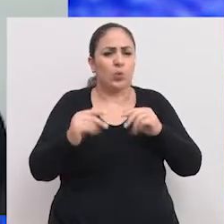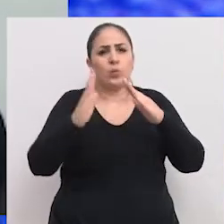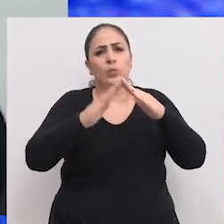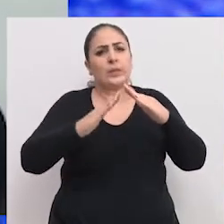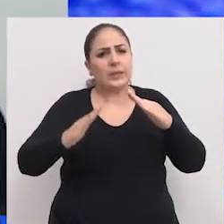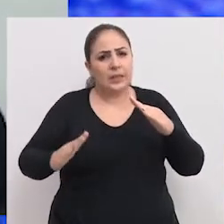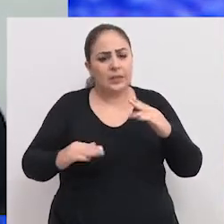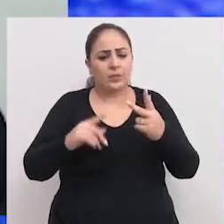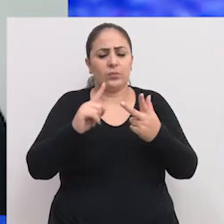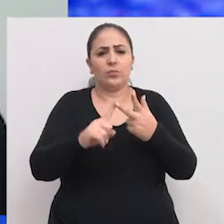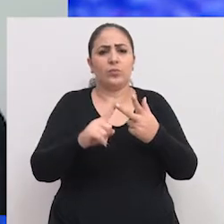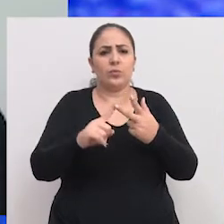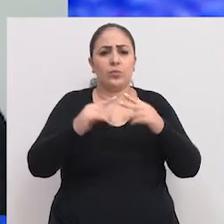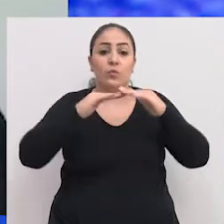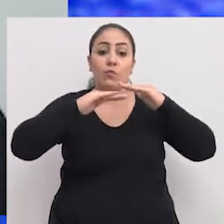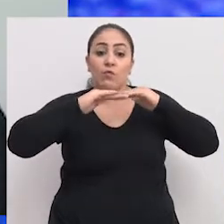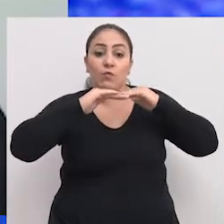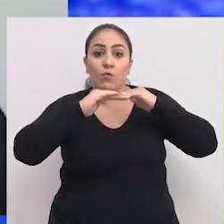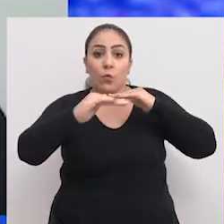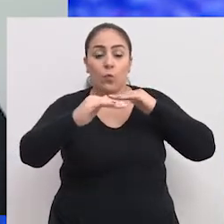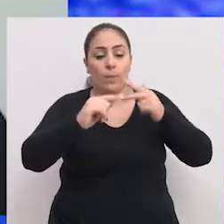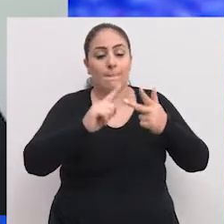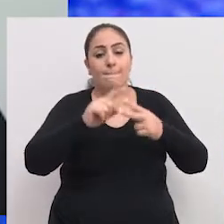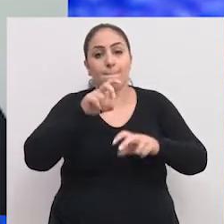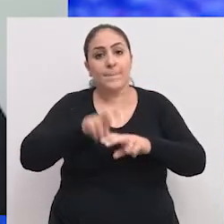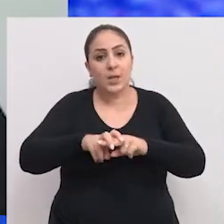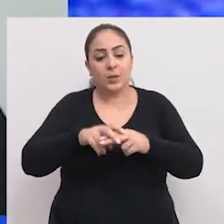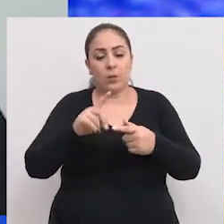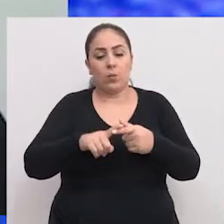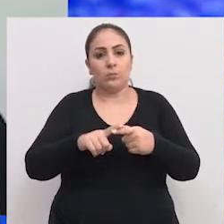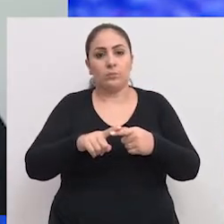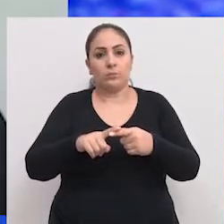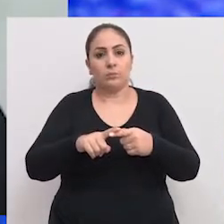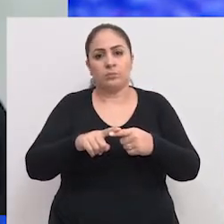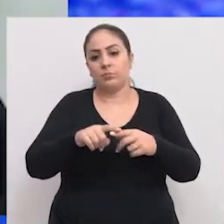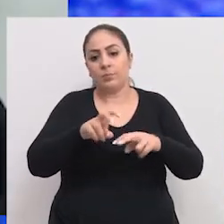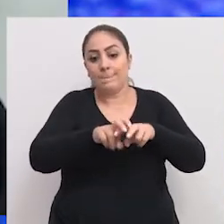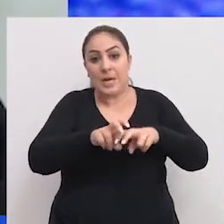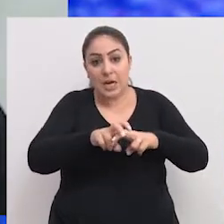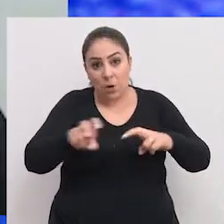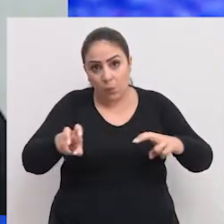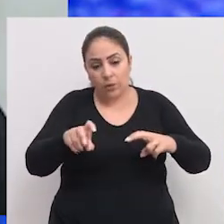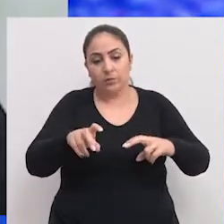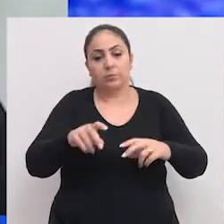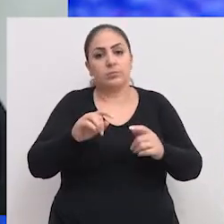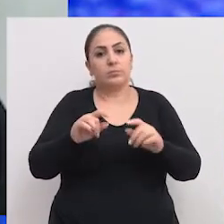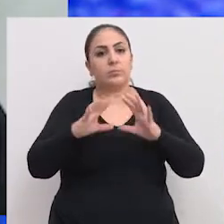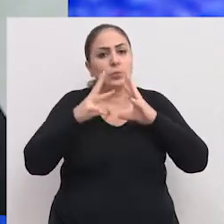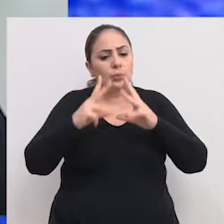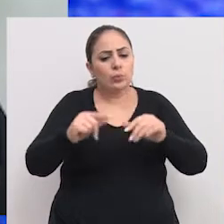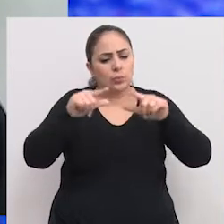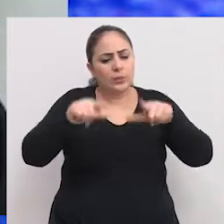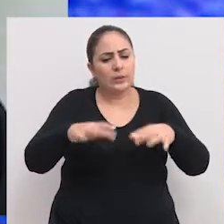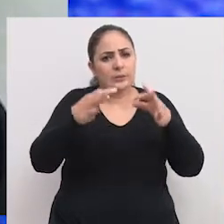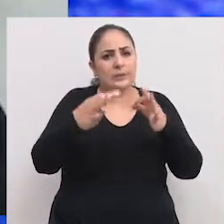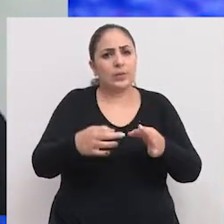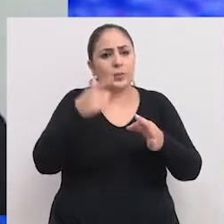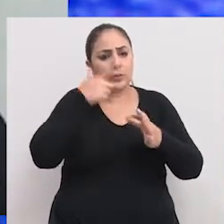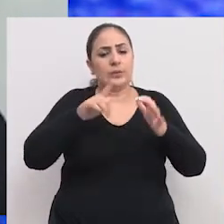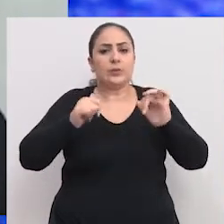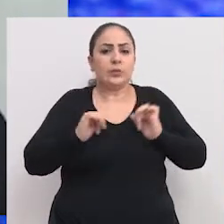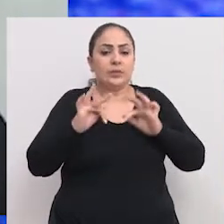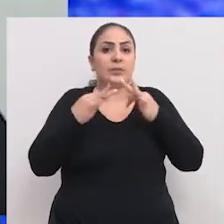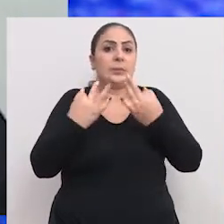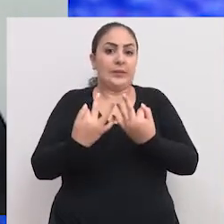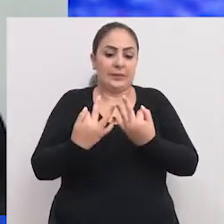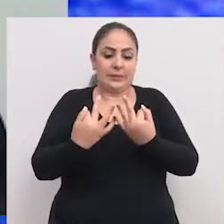de todo o telhado, forro, bancos, cadeiras, um espaço adequado para